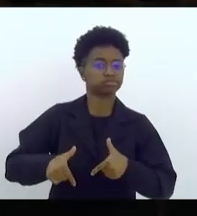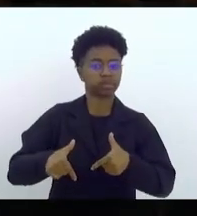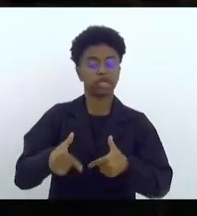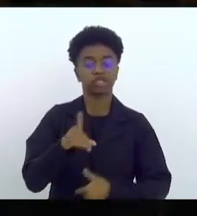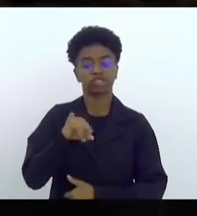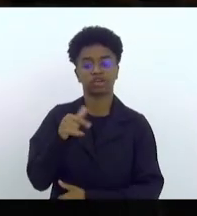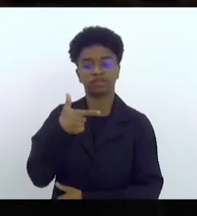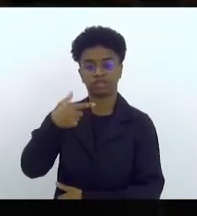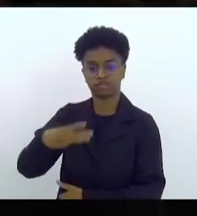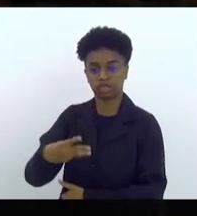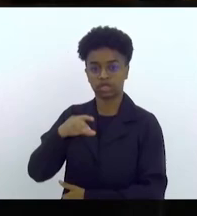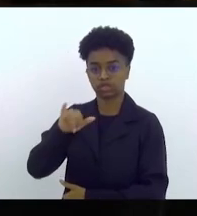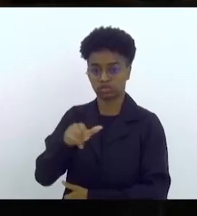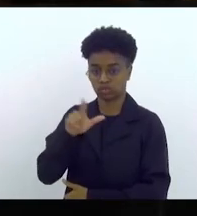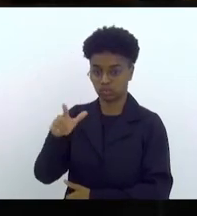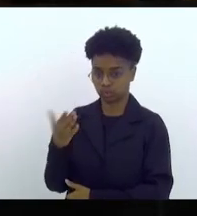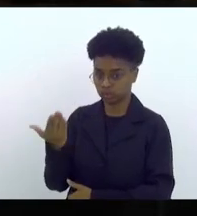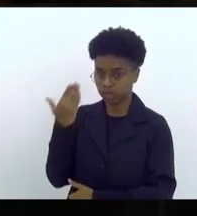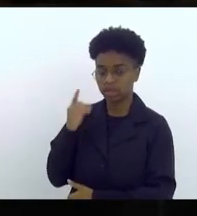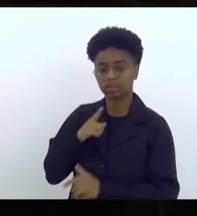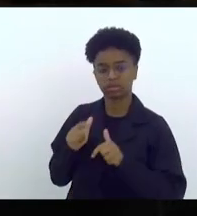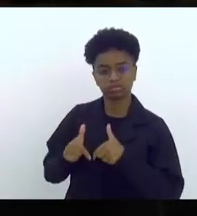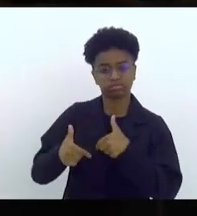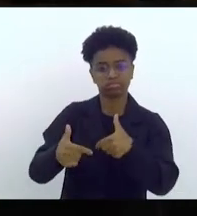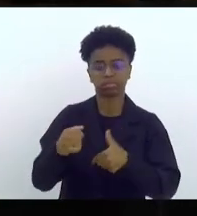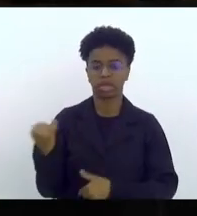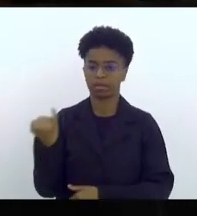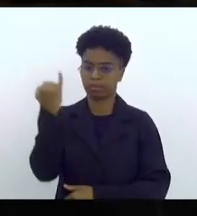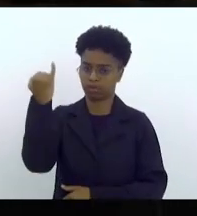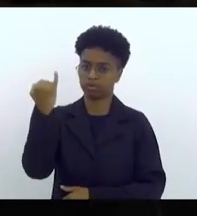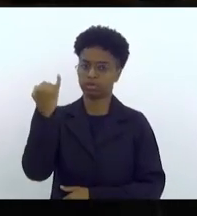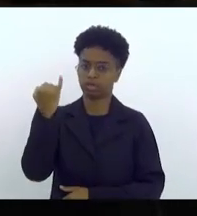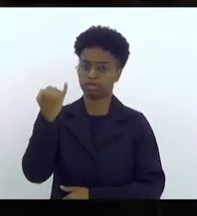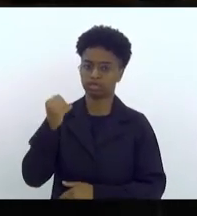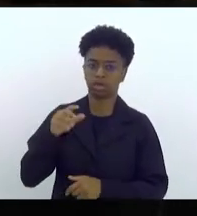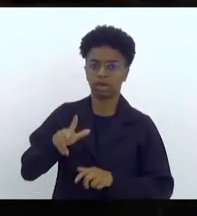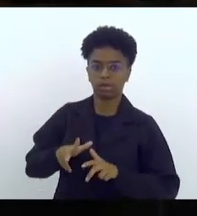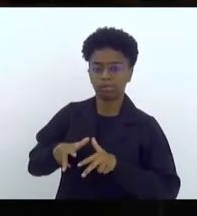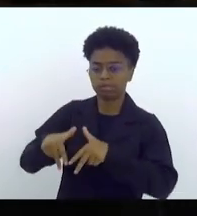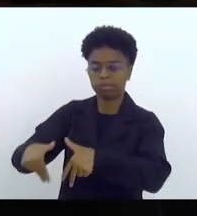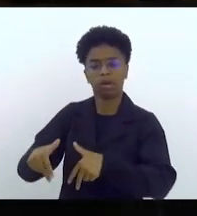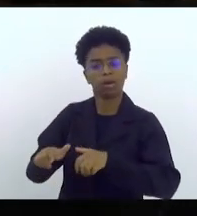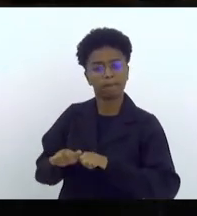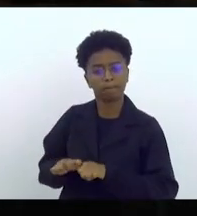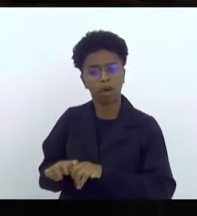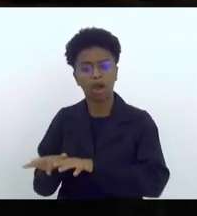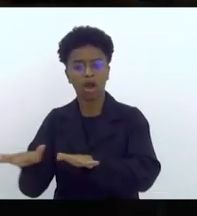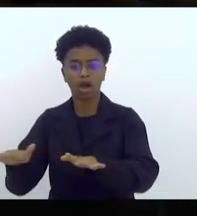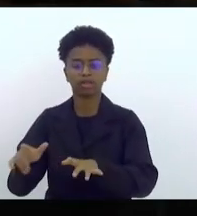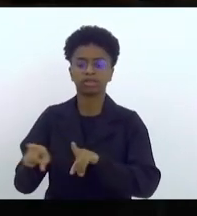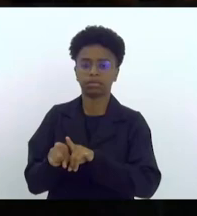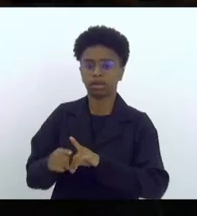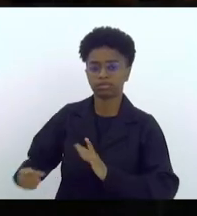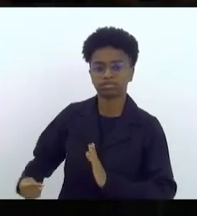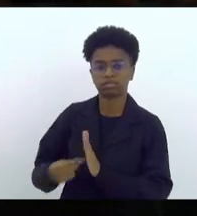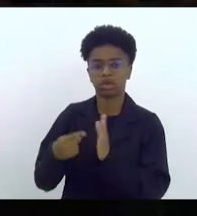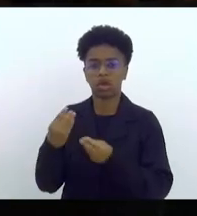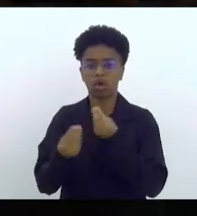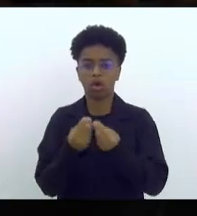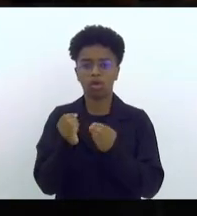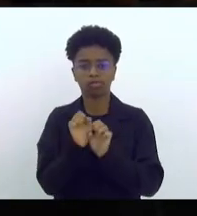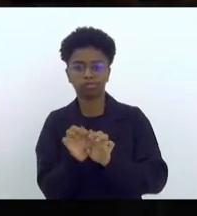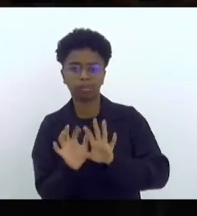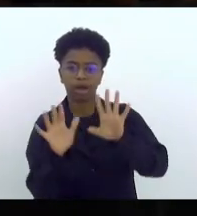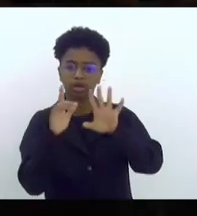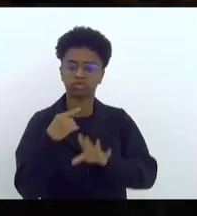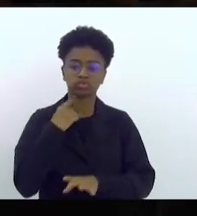23 de julho. Fizeram um ato importantíssimo de ocupação e de denúncia da poluição do ar de Volta